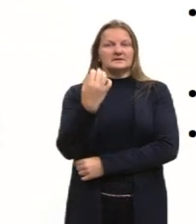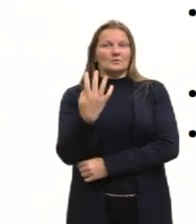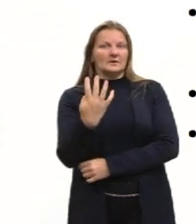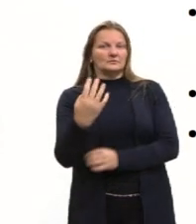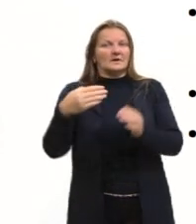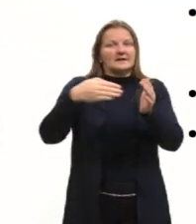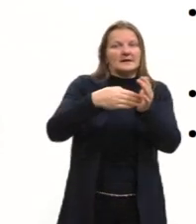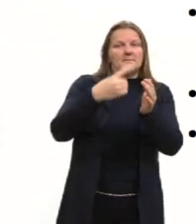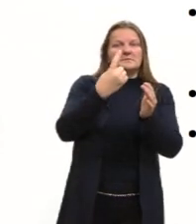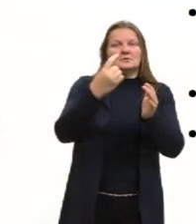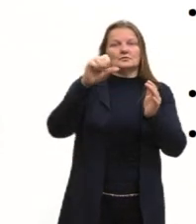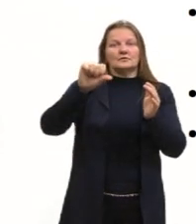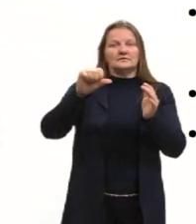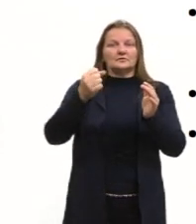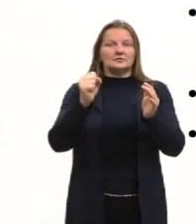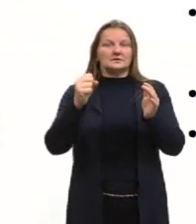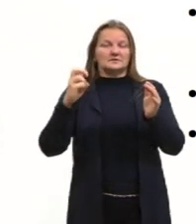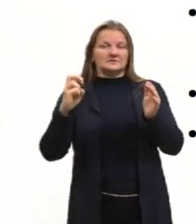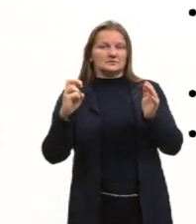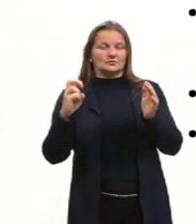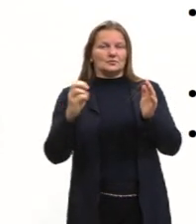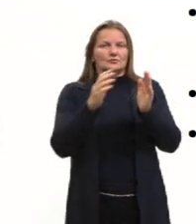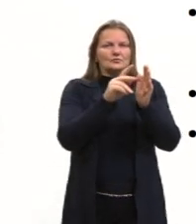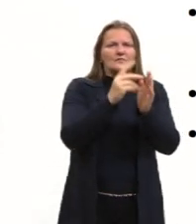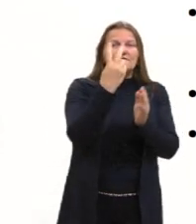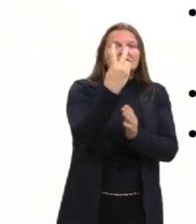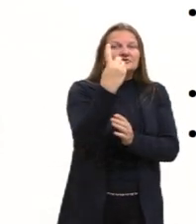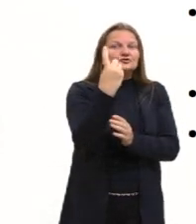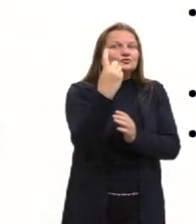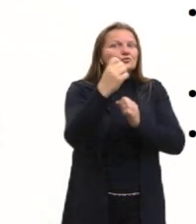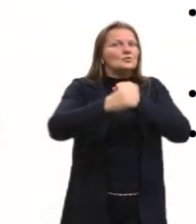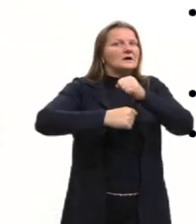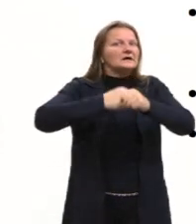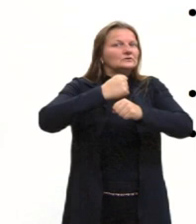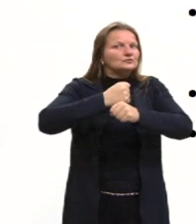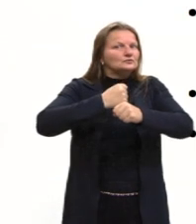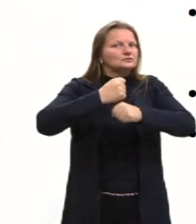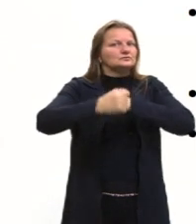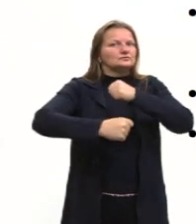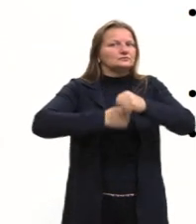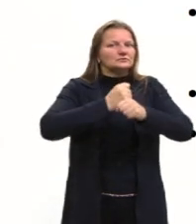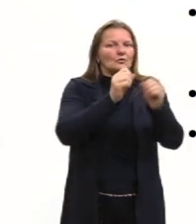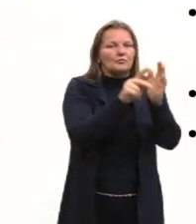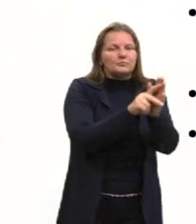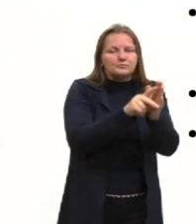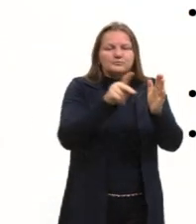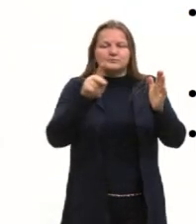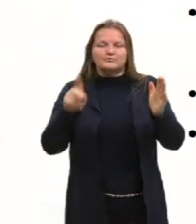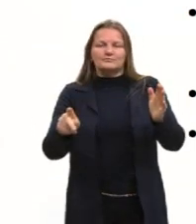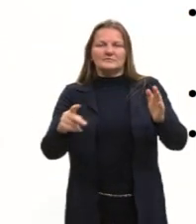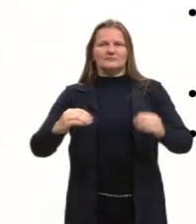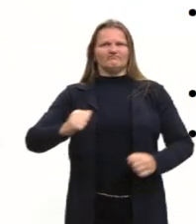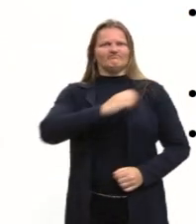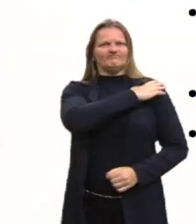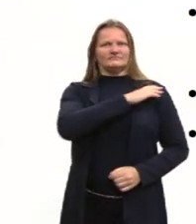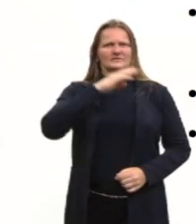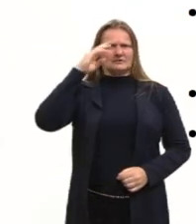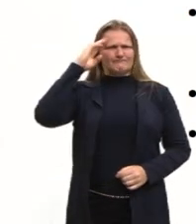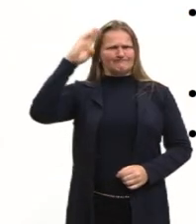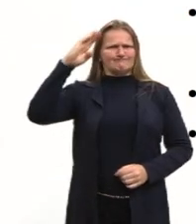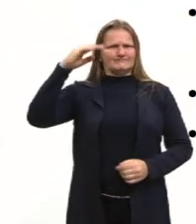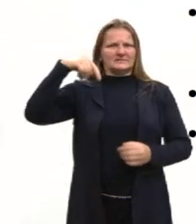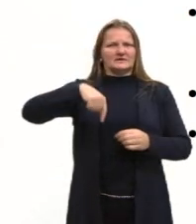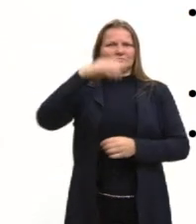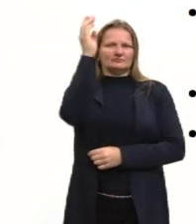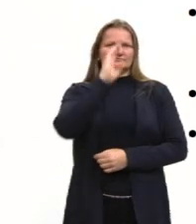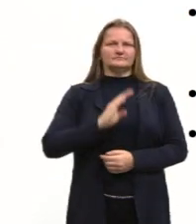1985. 21 anos de ditadura militar no Brasil. Esse regime, ele